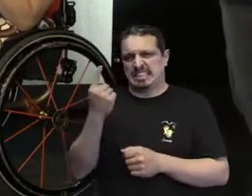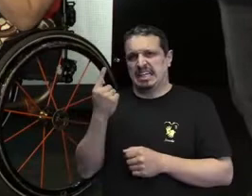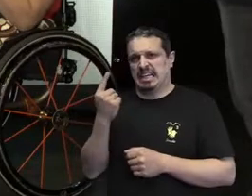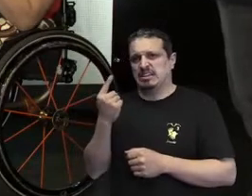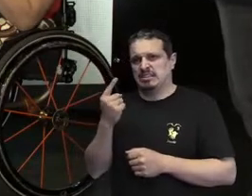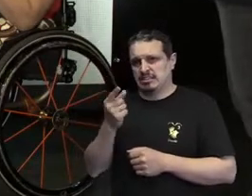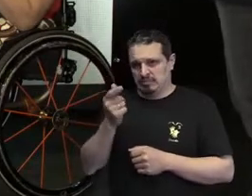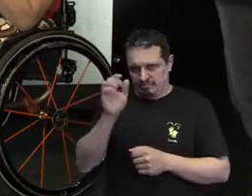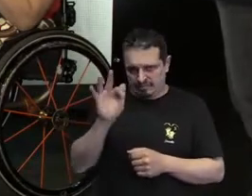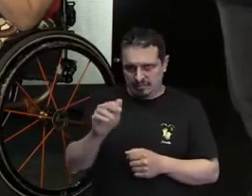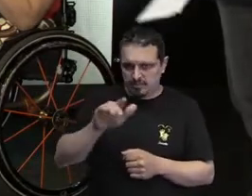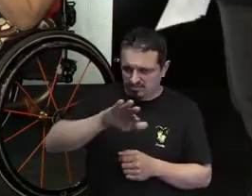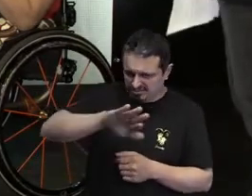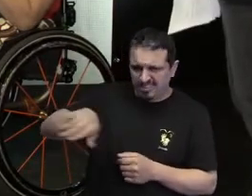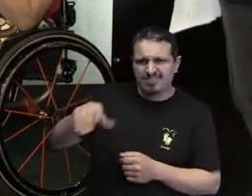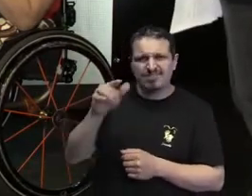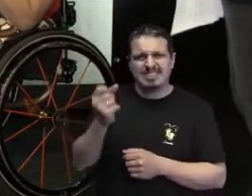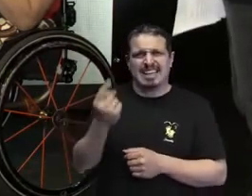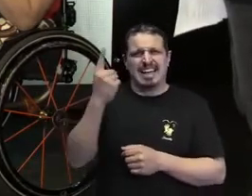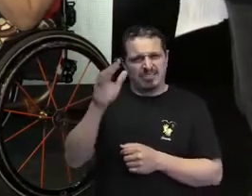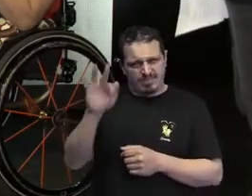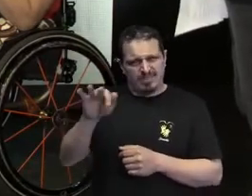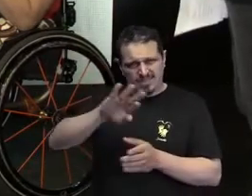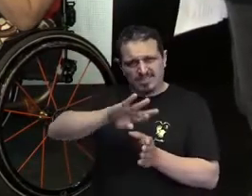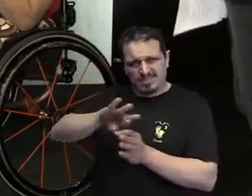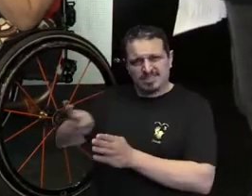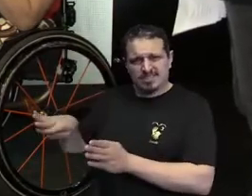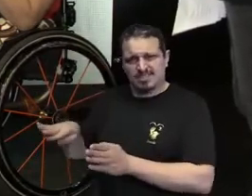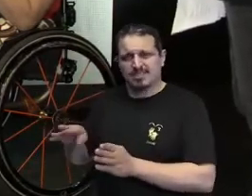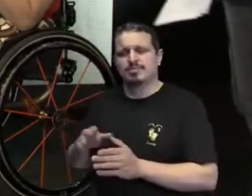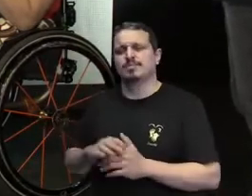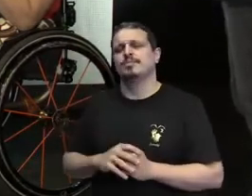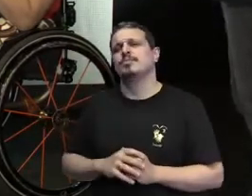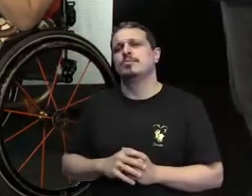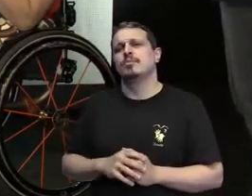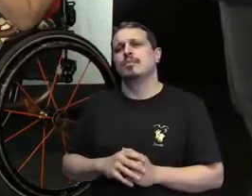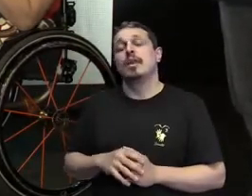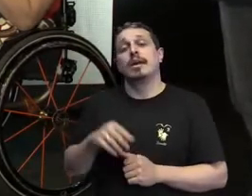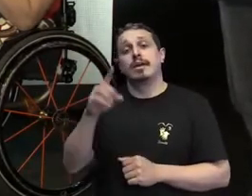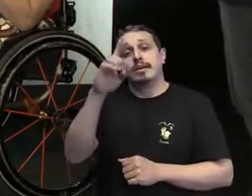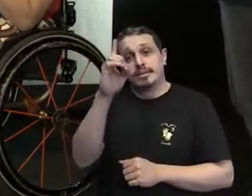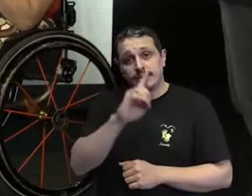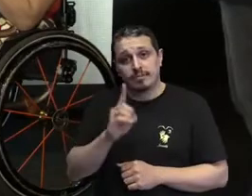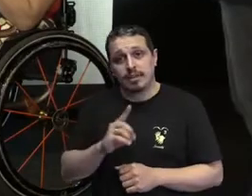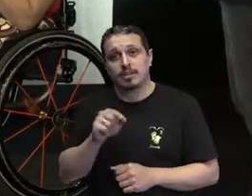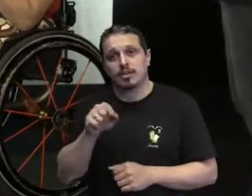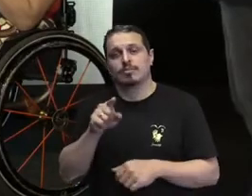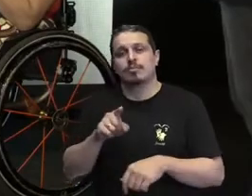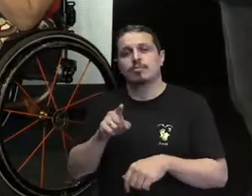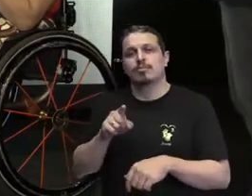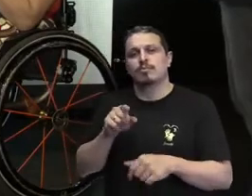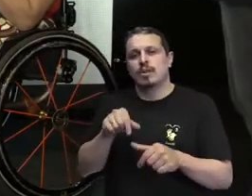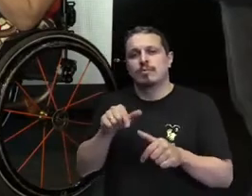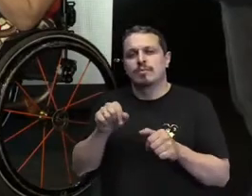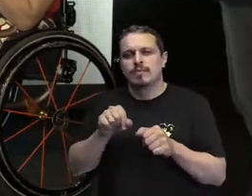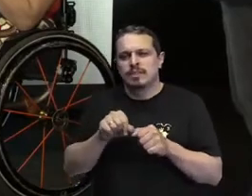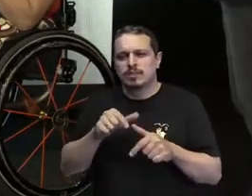a gente pensa sobre deficiência, né. Nós vivemos numa sociedade que ainda joga esse assunto pra debaixo do tapete